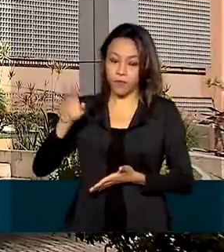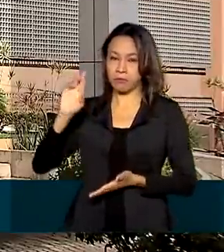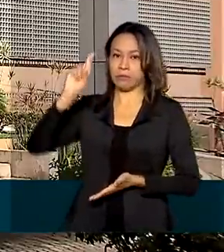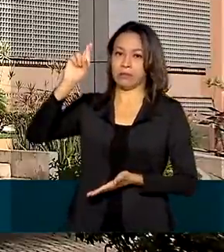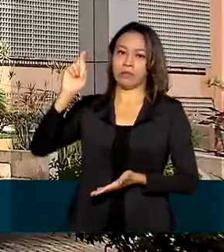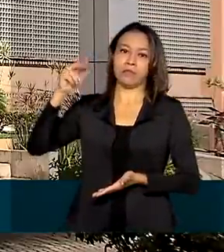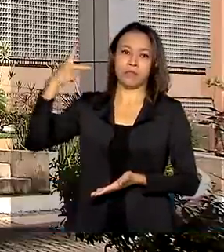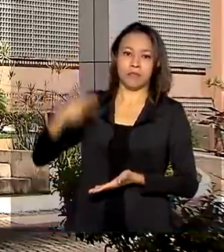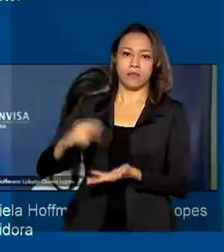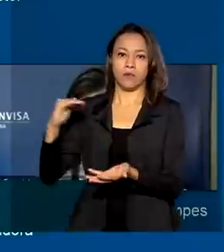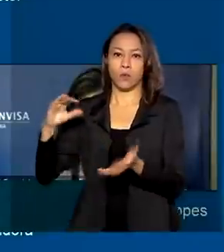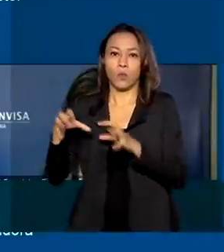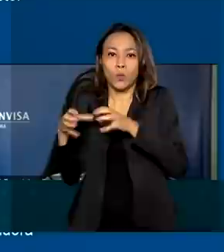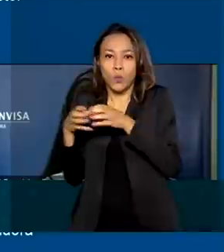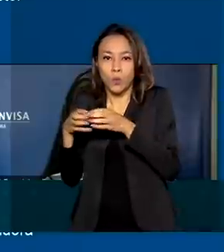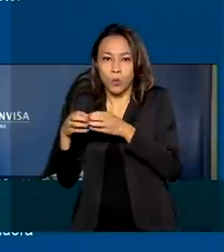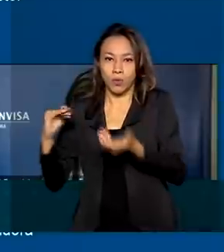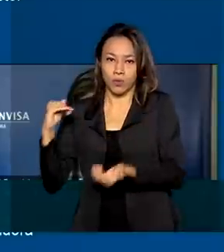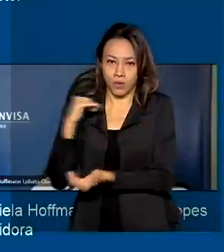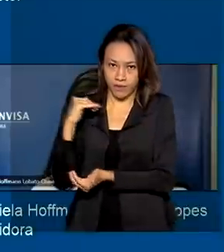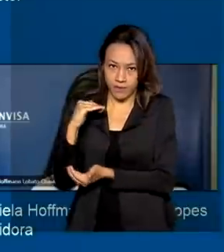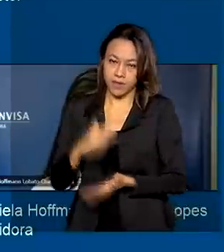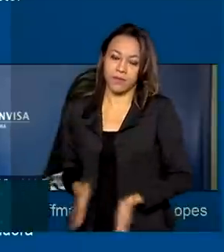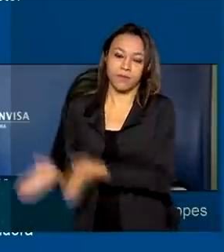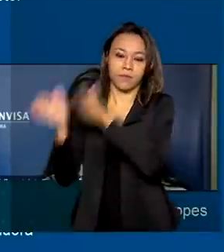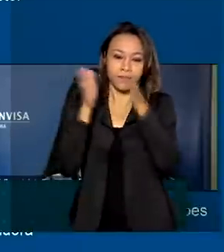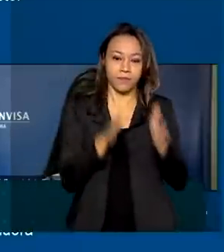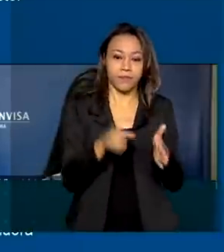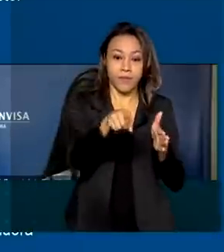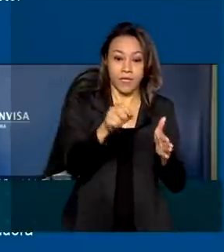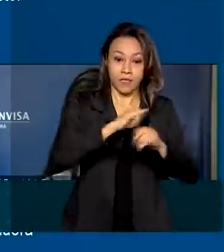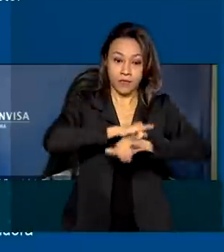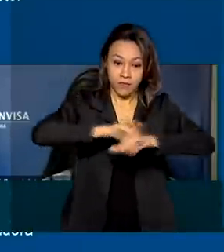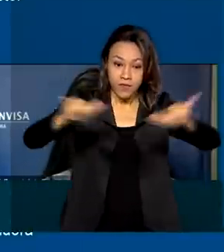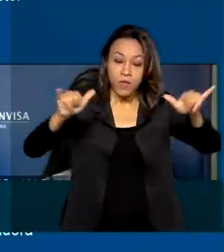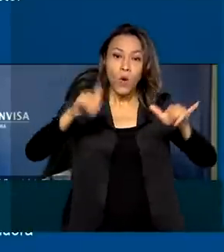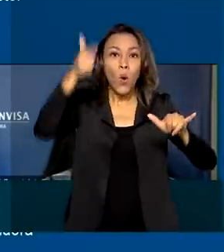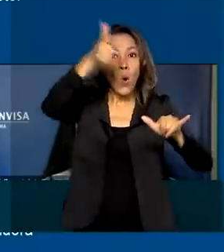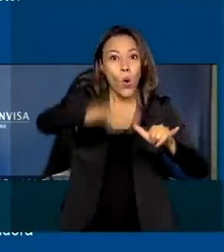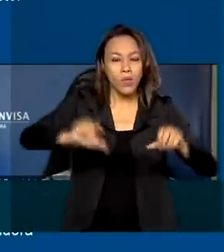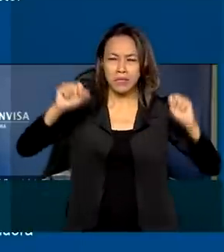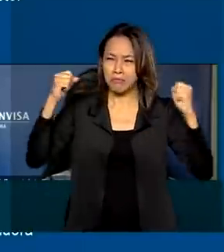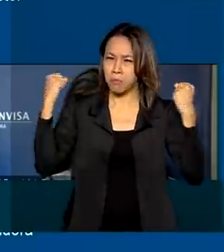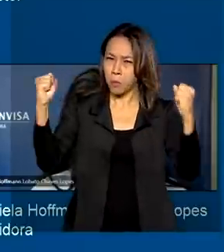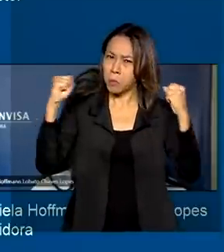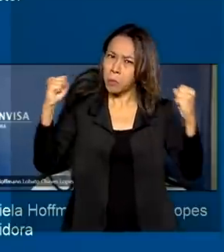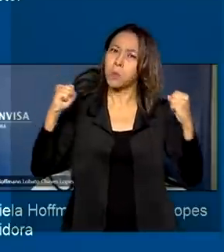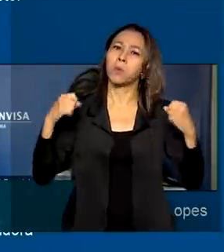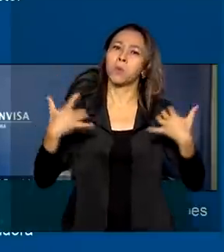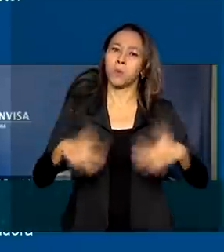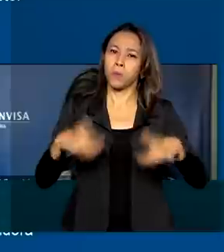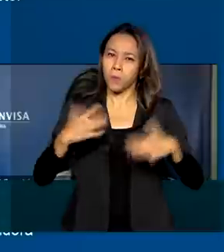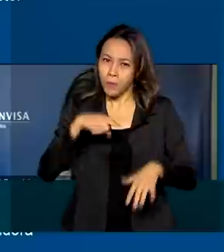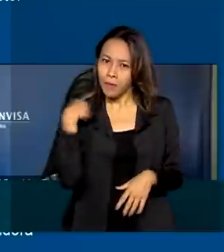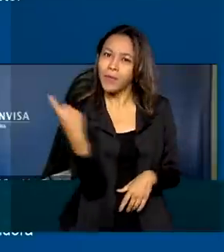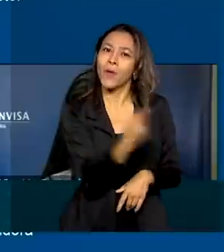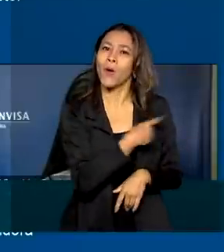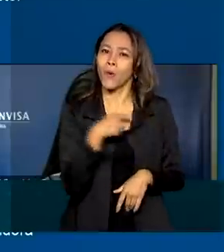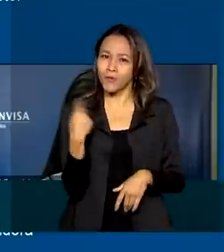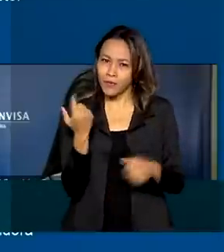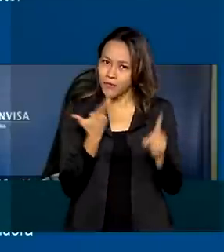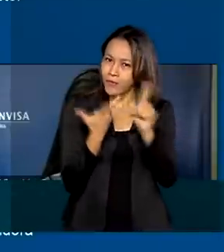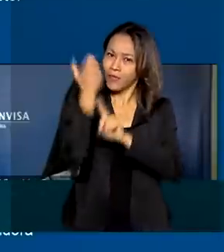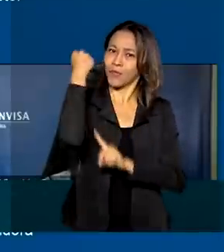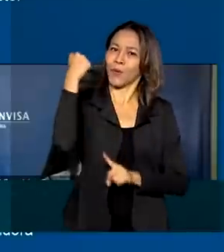Medicamentos da Anvisa. Uma outra vitória eu considero muito grande para todos nós e que